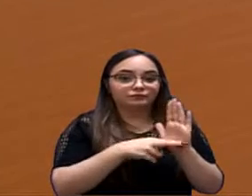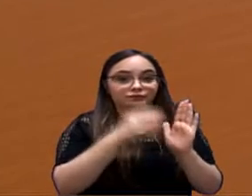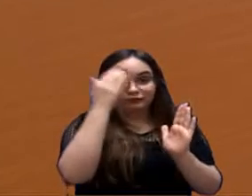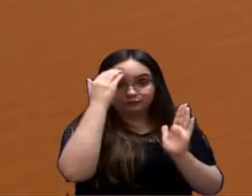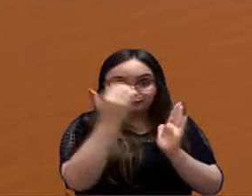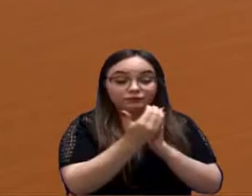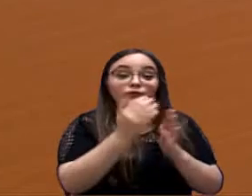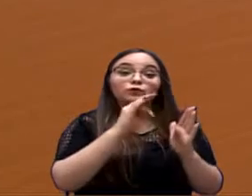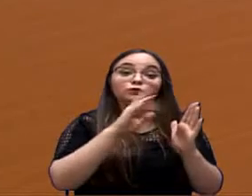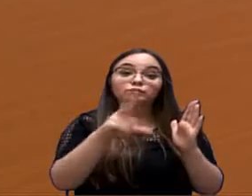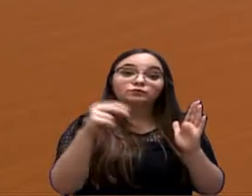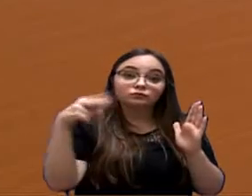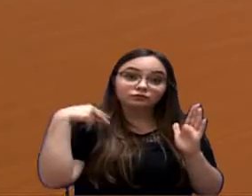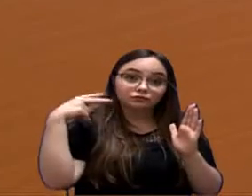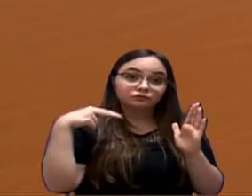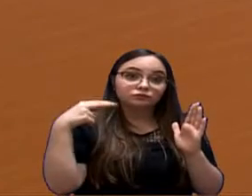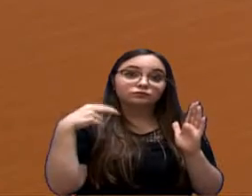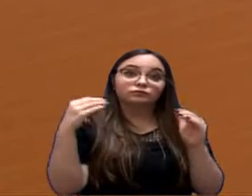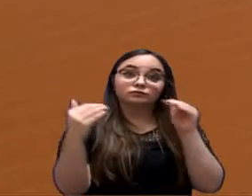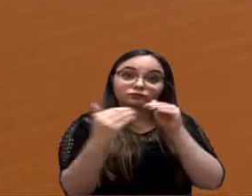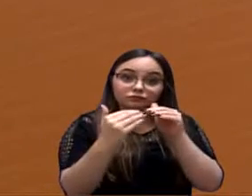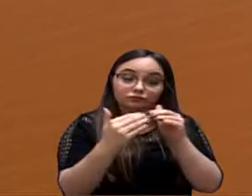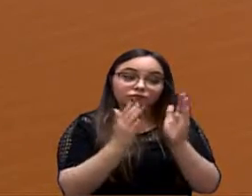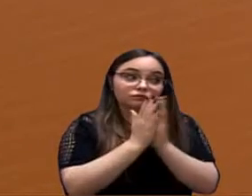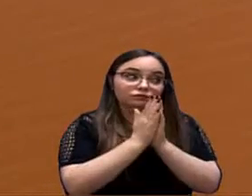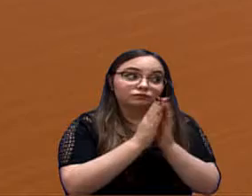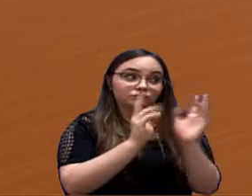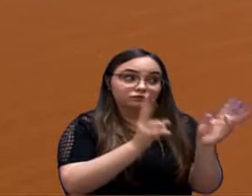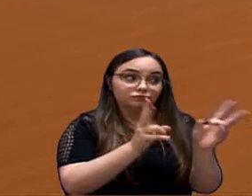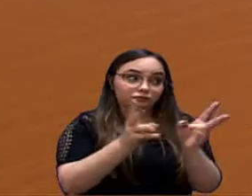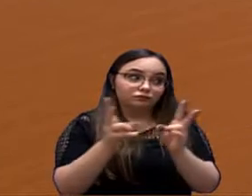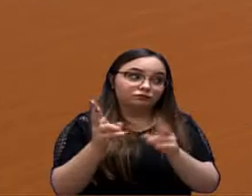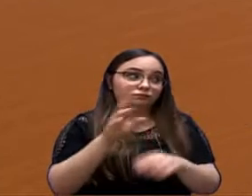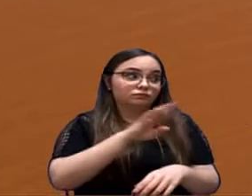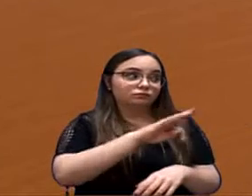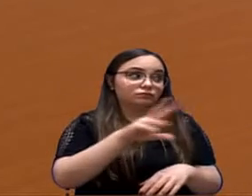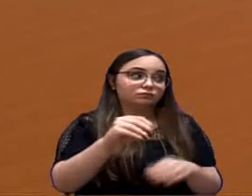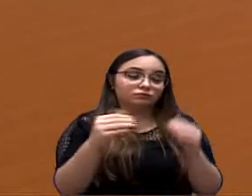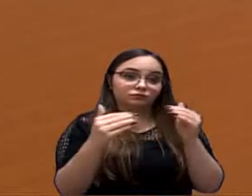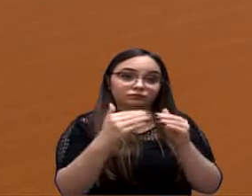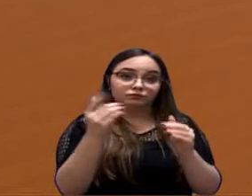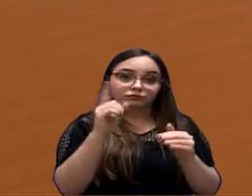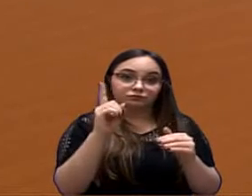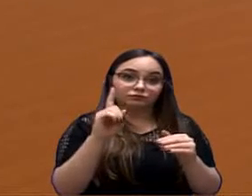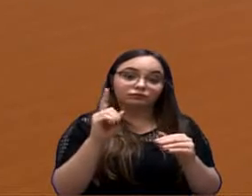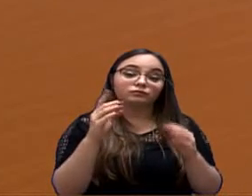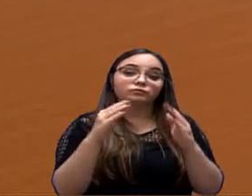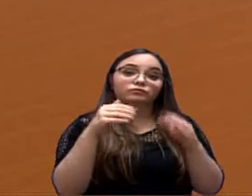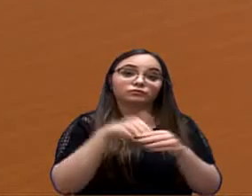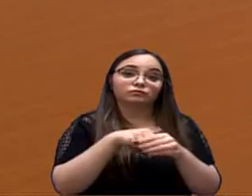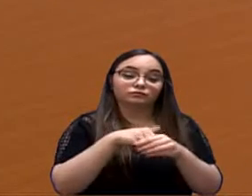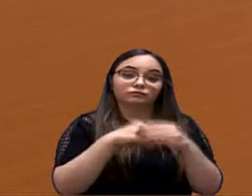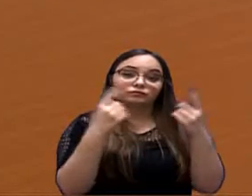que concordam pela retirada permaneçam como estão, os contrários que eles manifestarem. Voto contrário da Fernanda, do